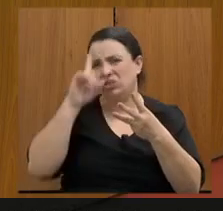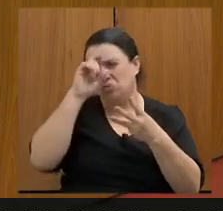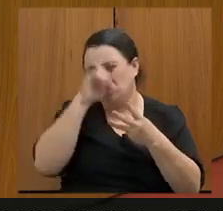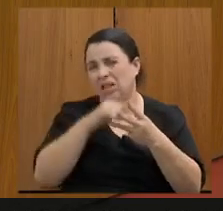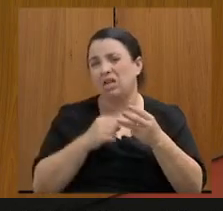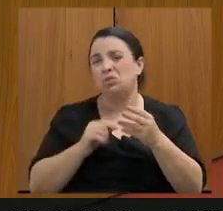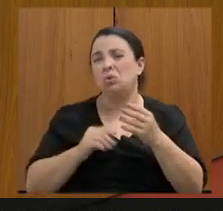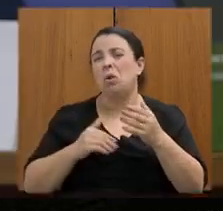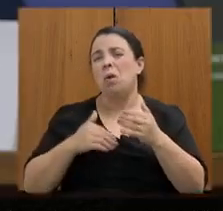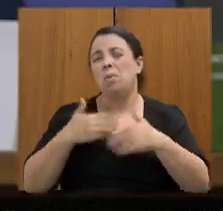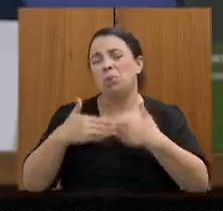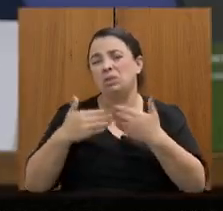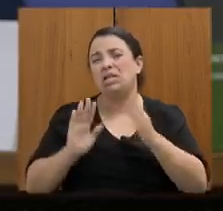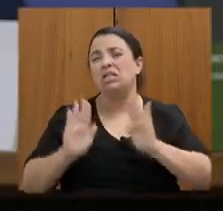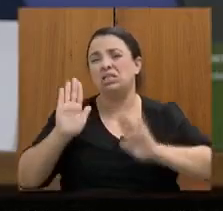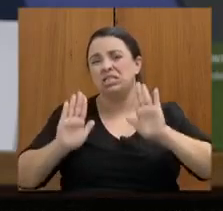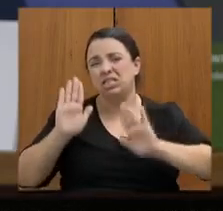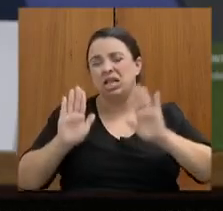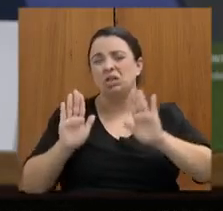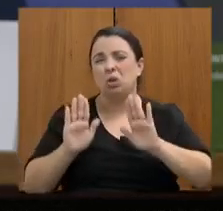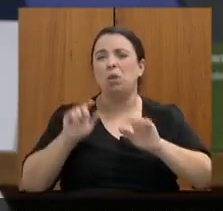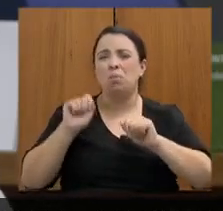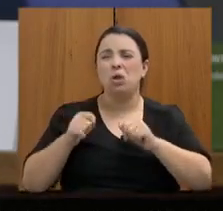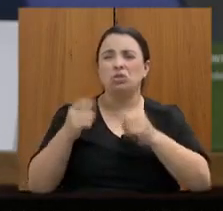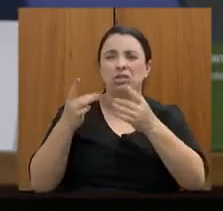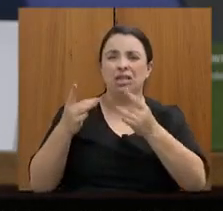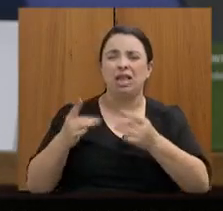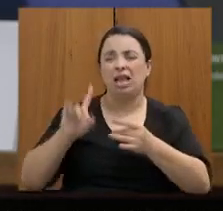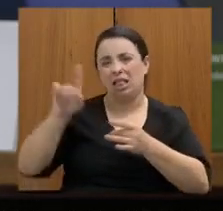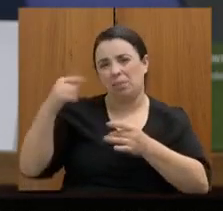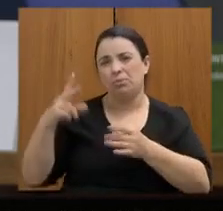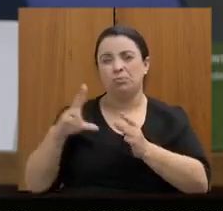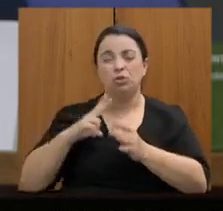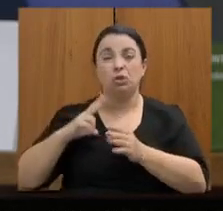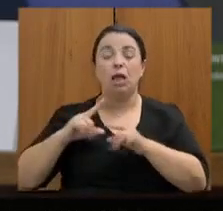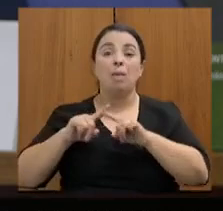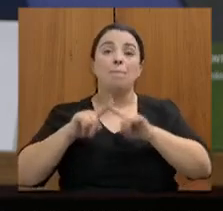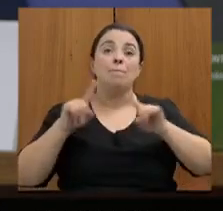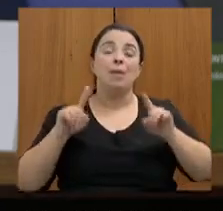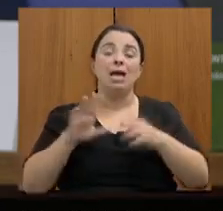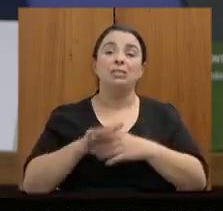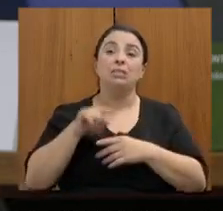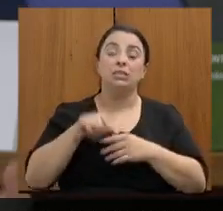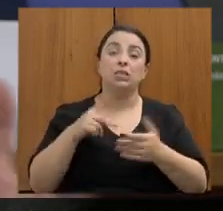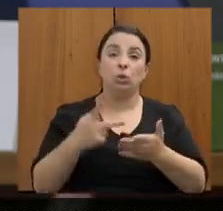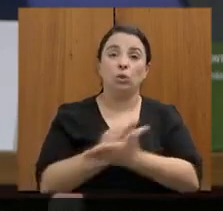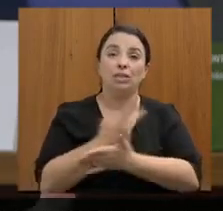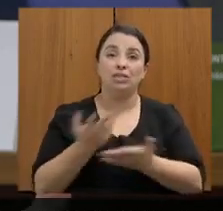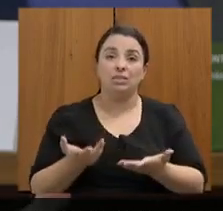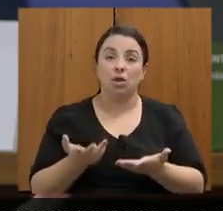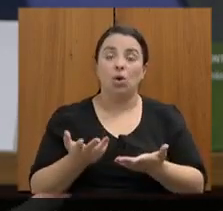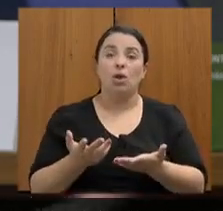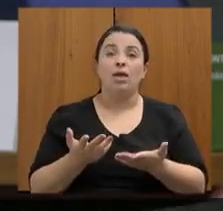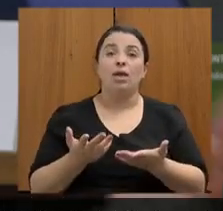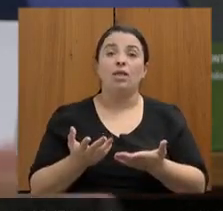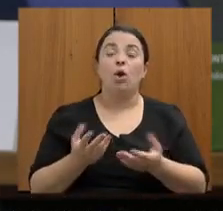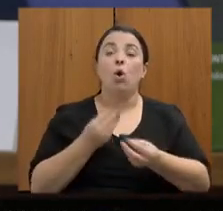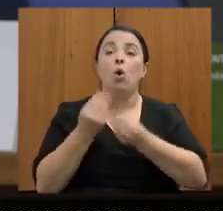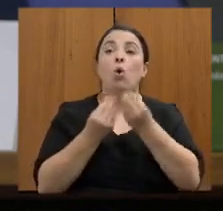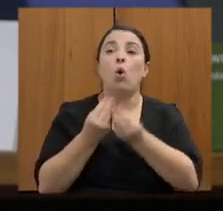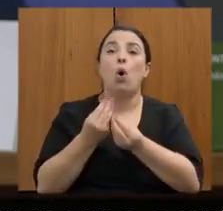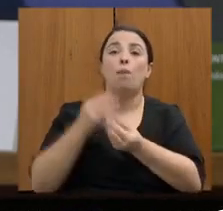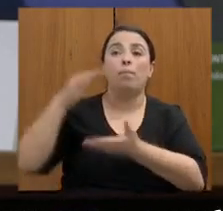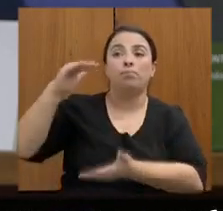isso de forma mais detalhada com o senhor mas foi isso exatamente que aconteceu a atenção nossa quanto recurso estaria disponibilizado